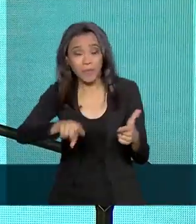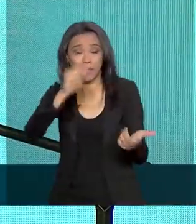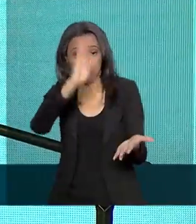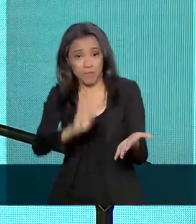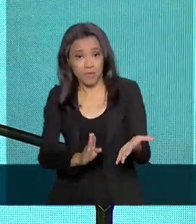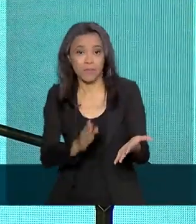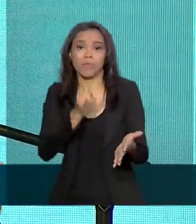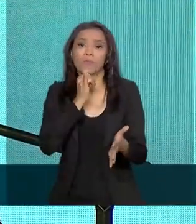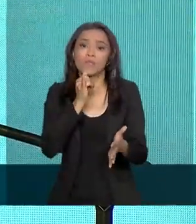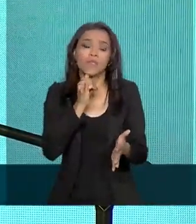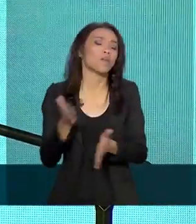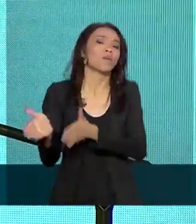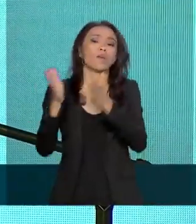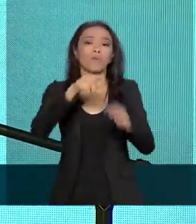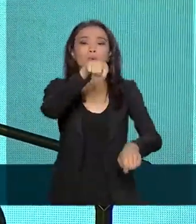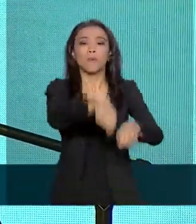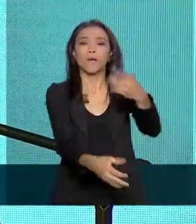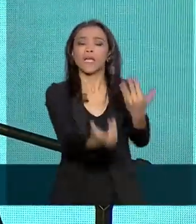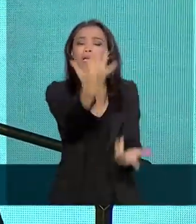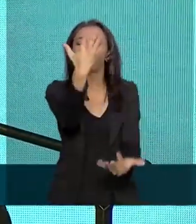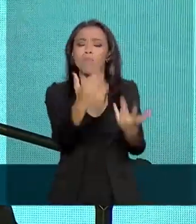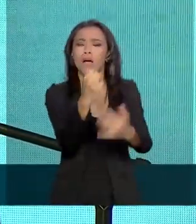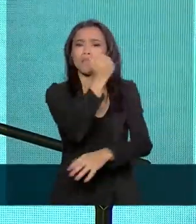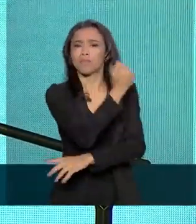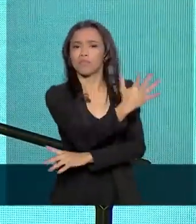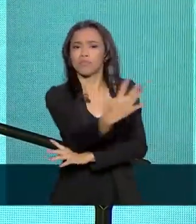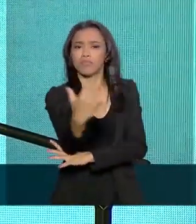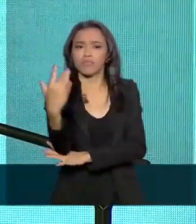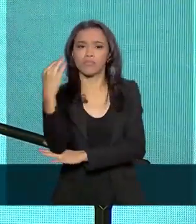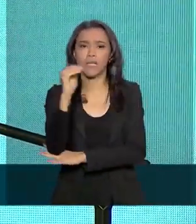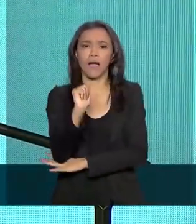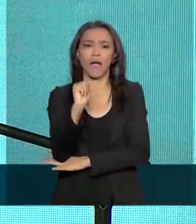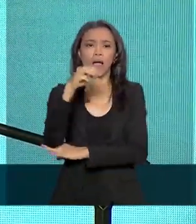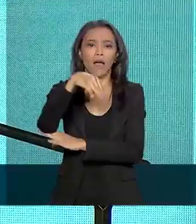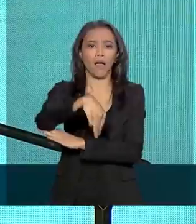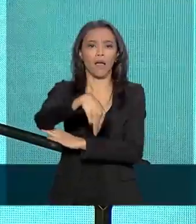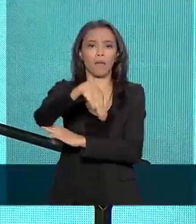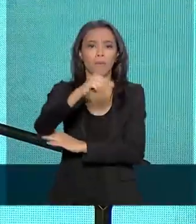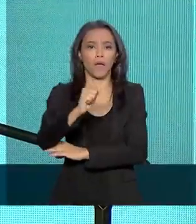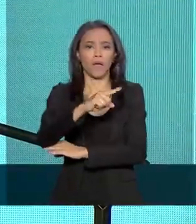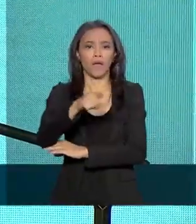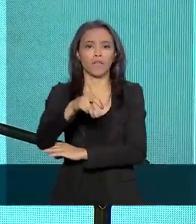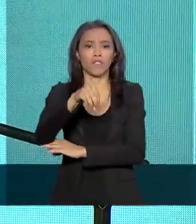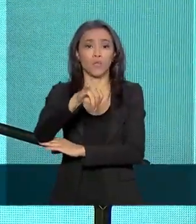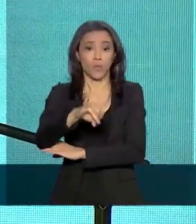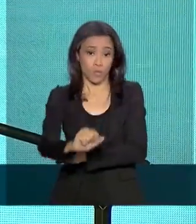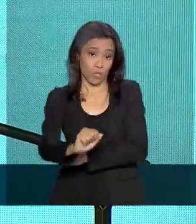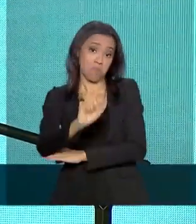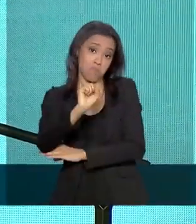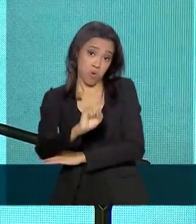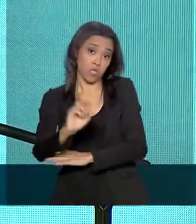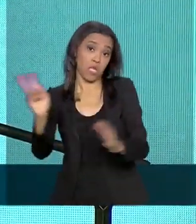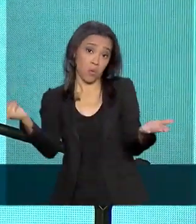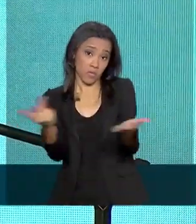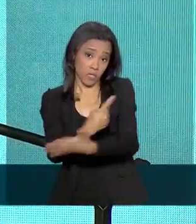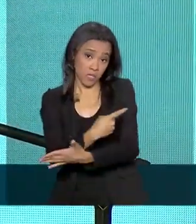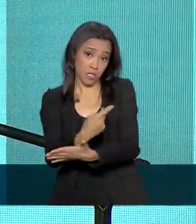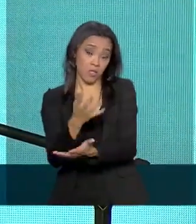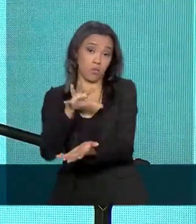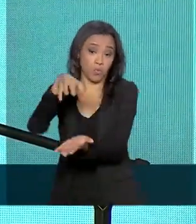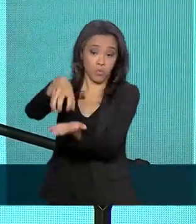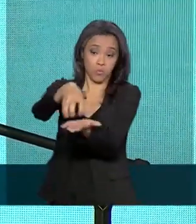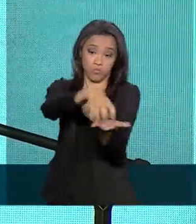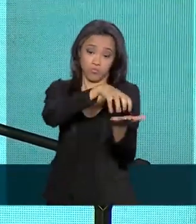queimada na Amazônia, que, no meu entender, pode ter sido potencializada por ONGs, porque eles